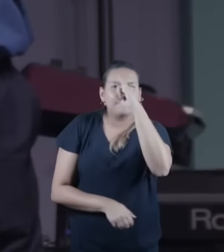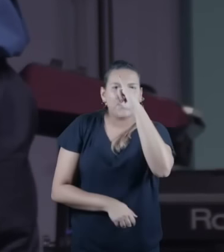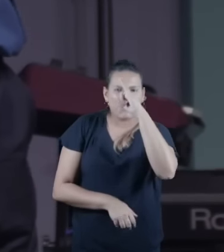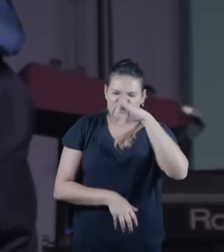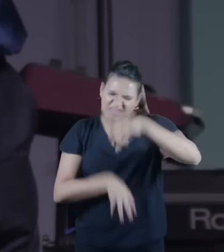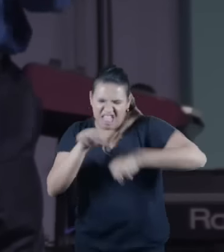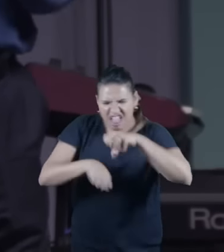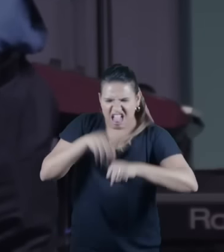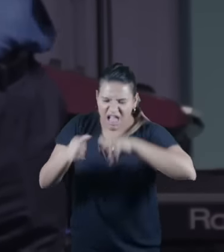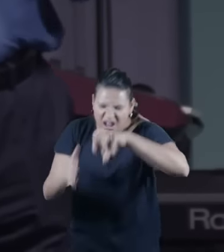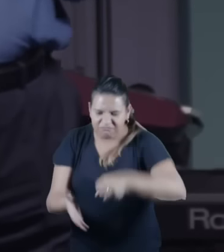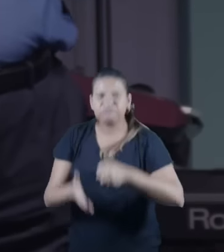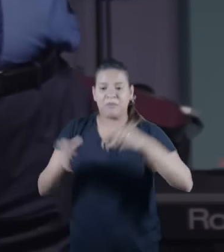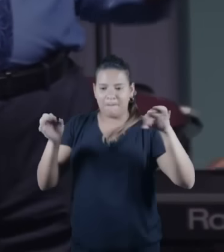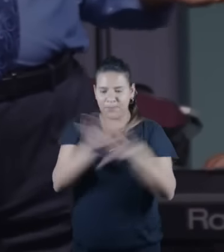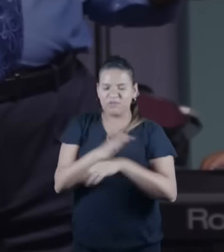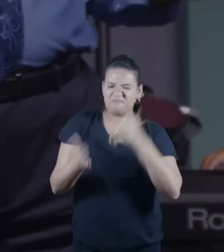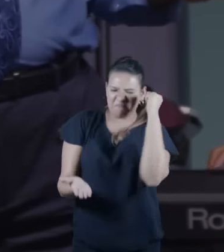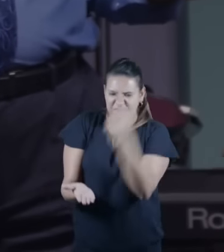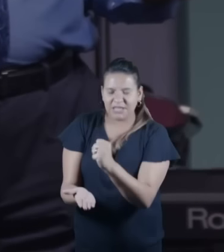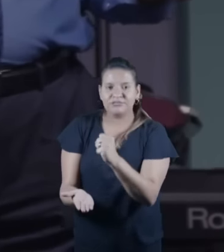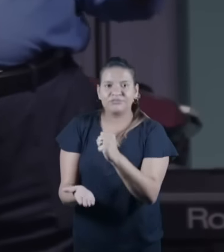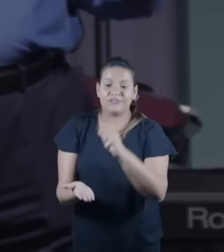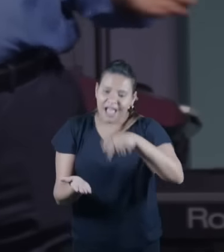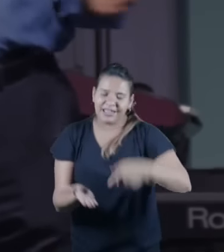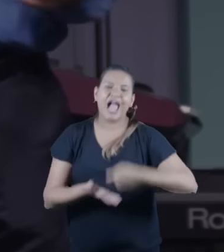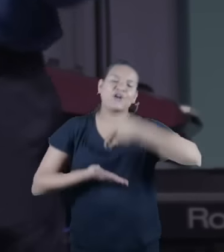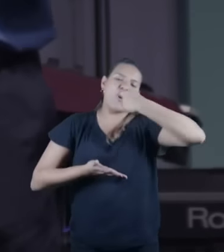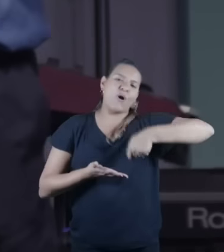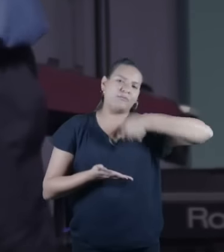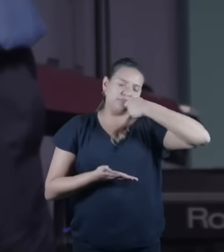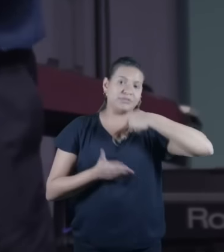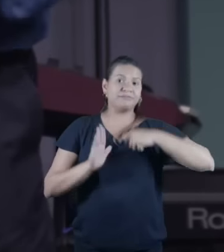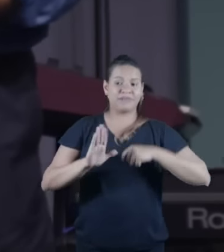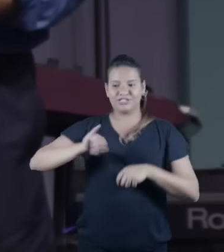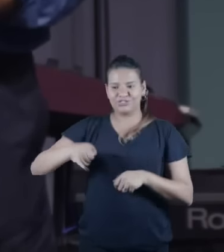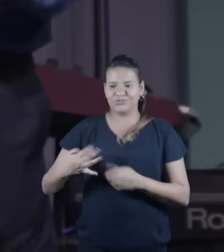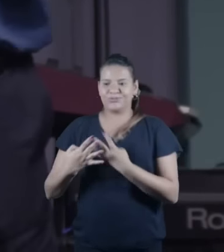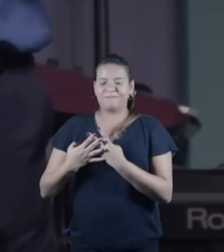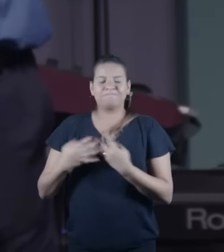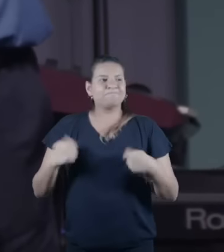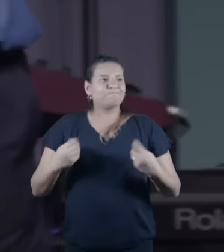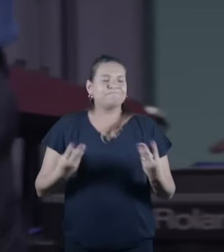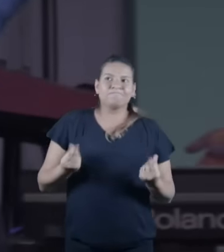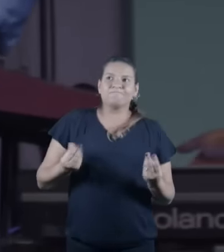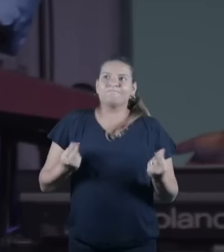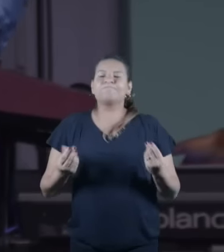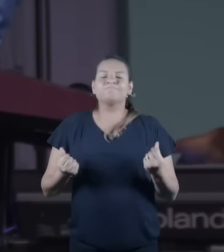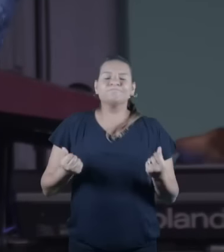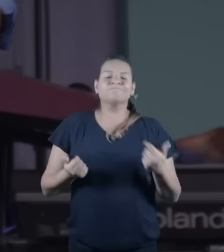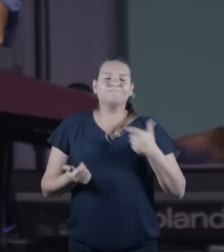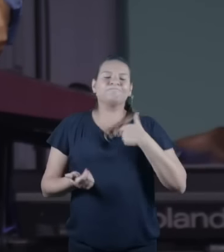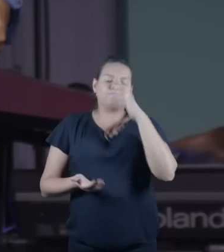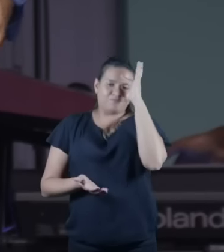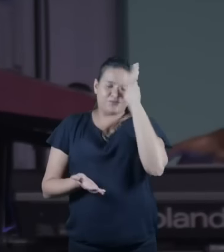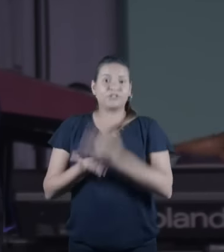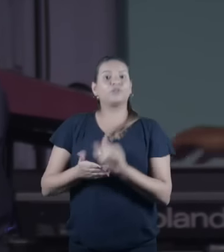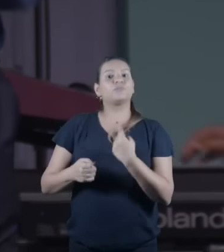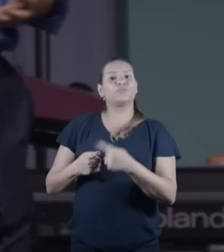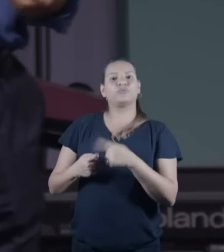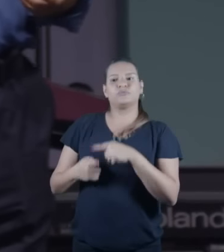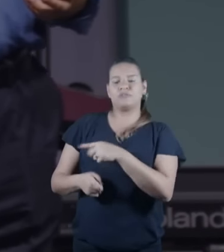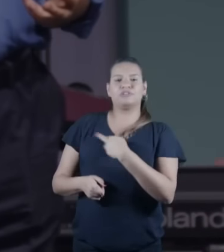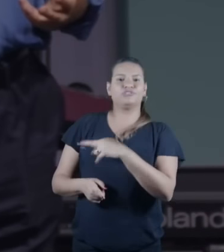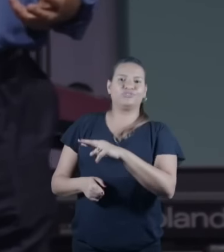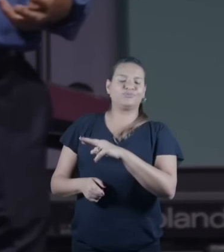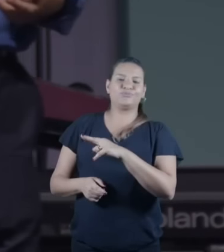e os judeus então tinham que fazer uma escolha entre manter a sua fé e obedecer aquilo